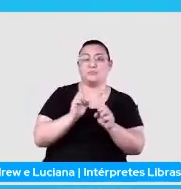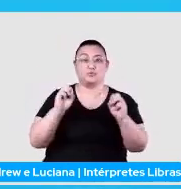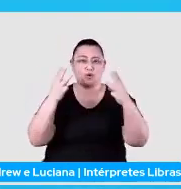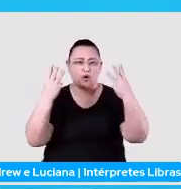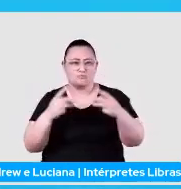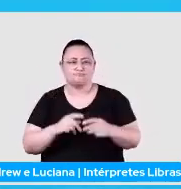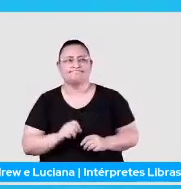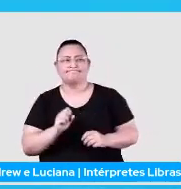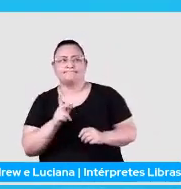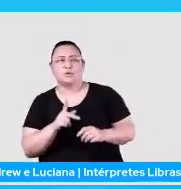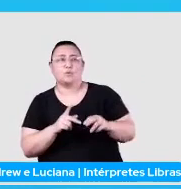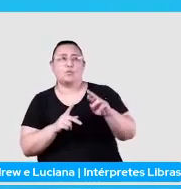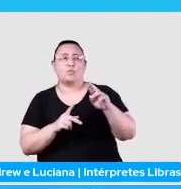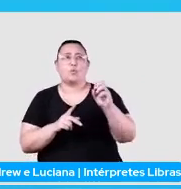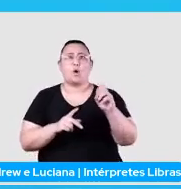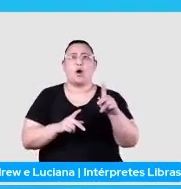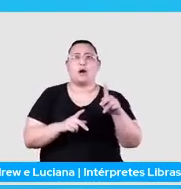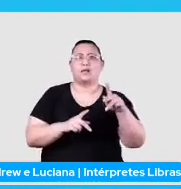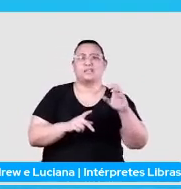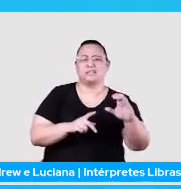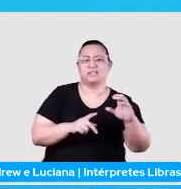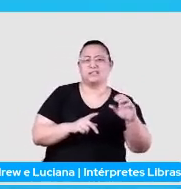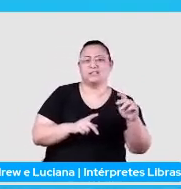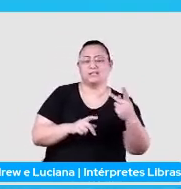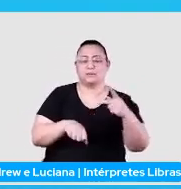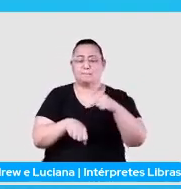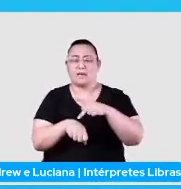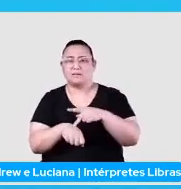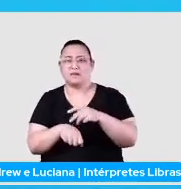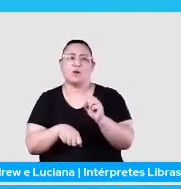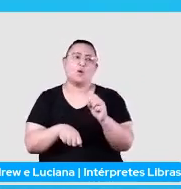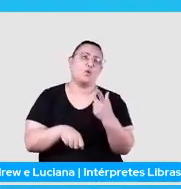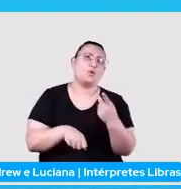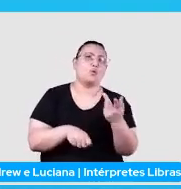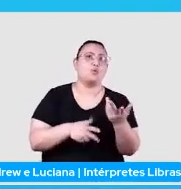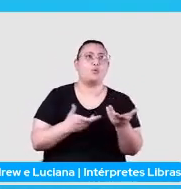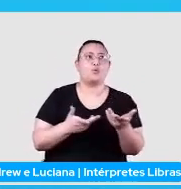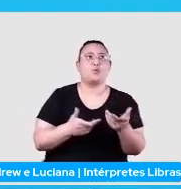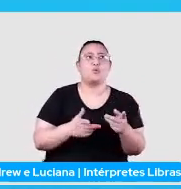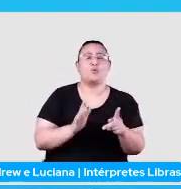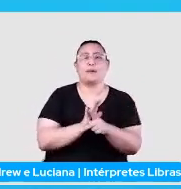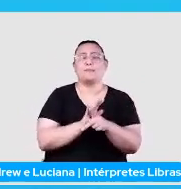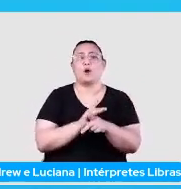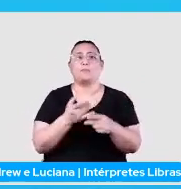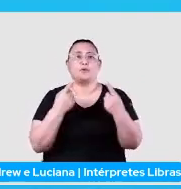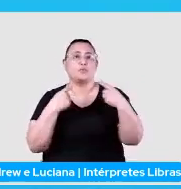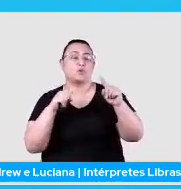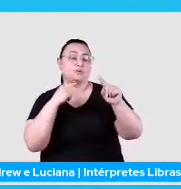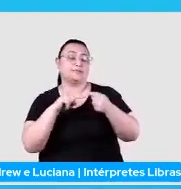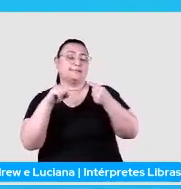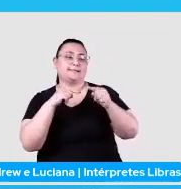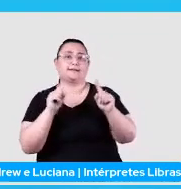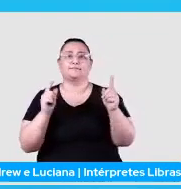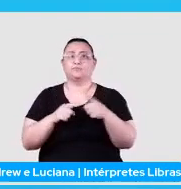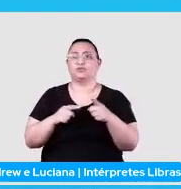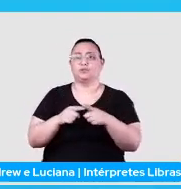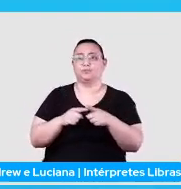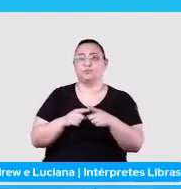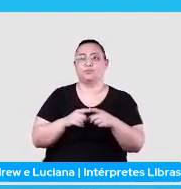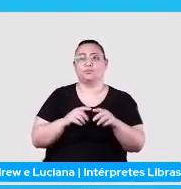esse rock aqui. É o rock pedal? Ou sei lá, é o estilo musical? Esse wall,